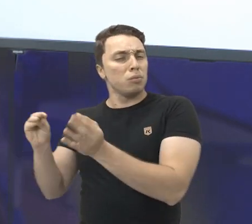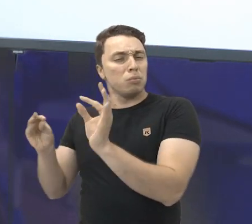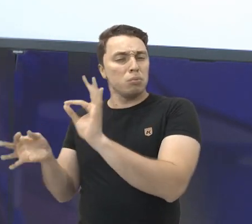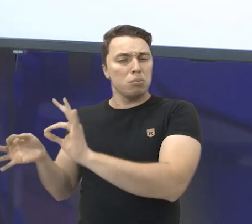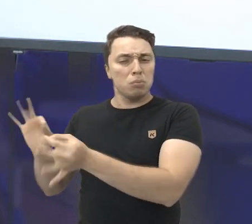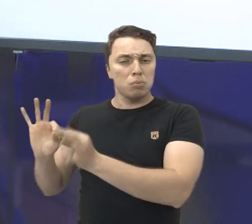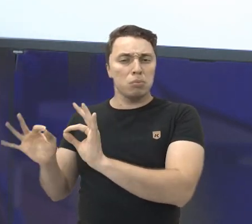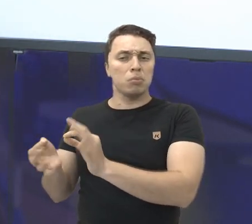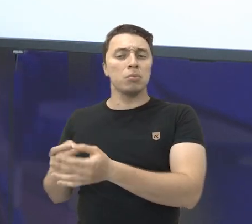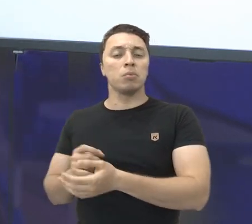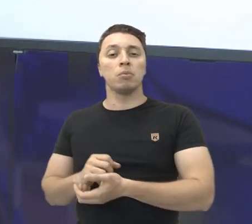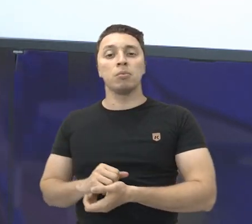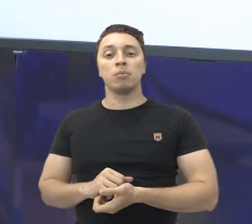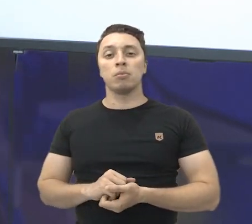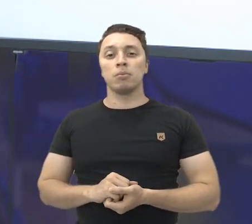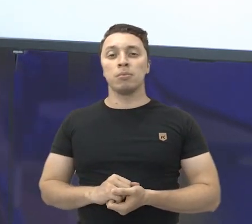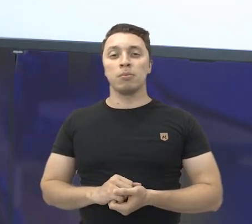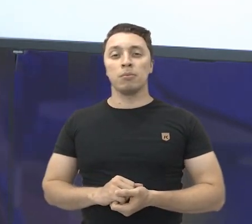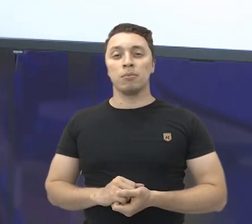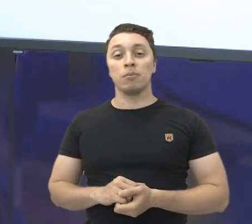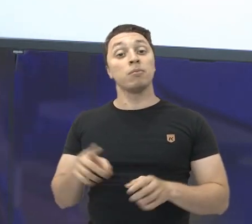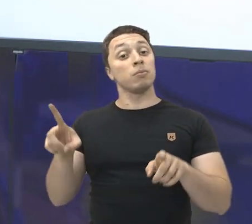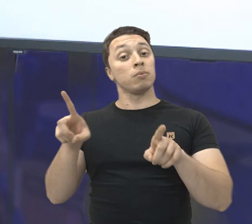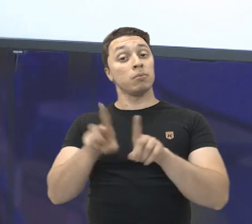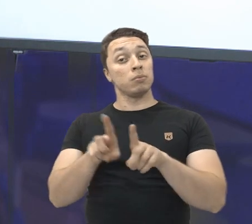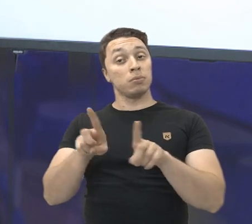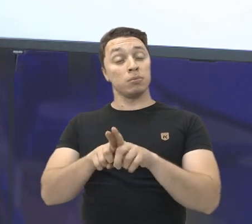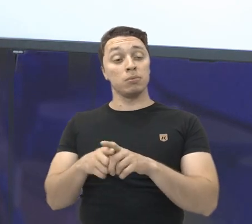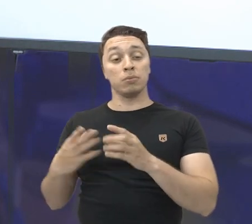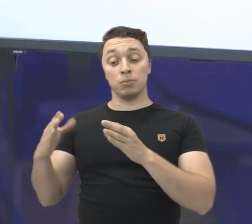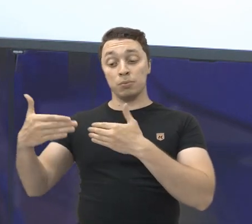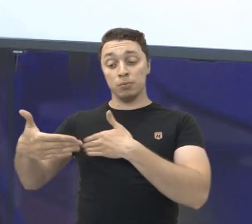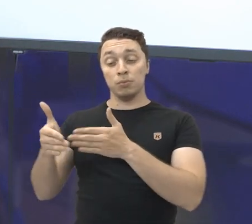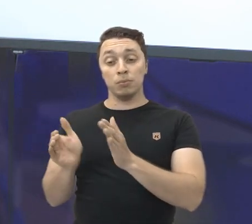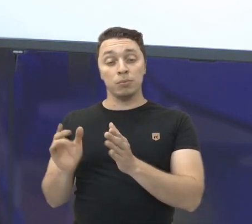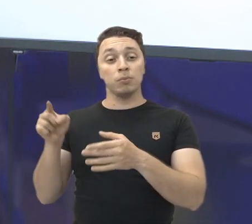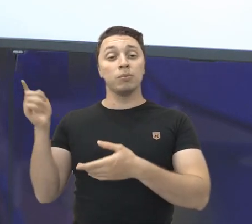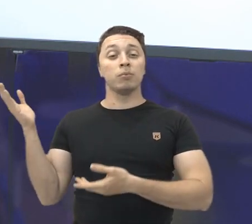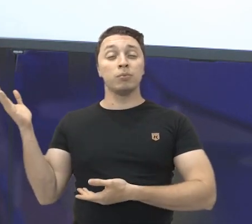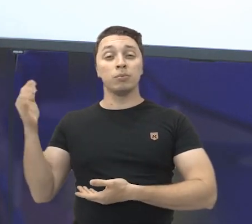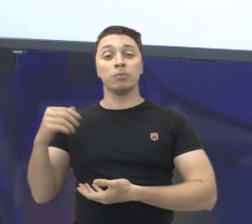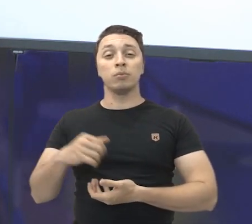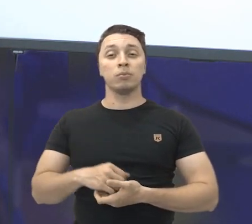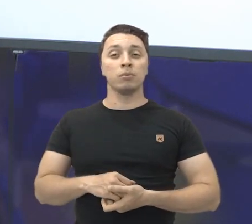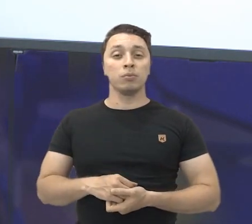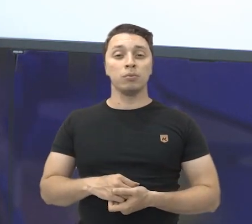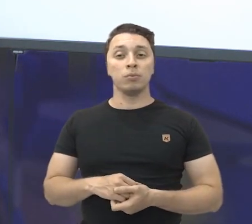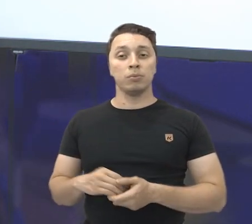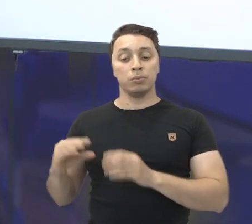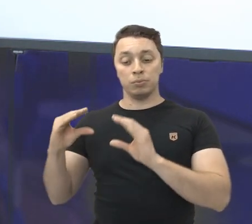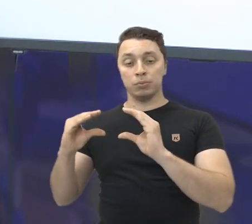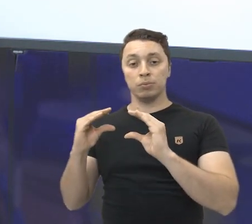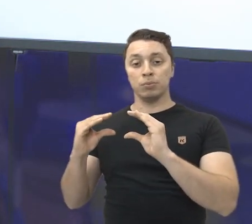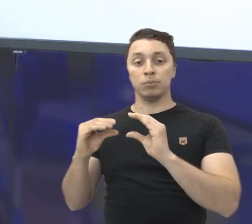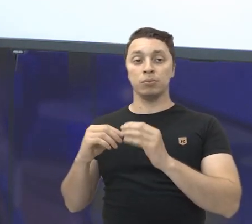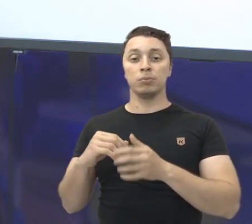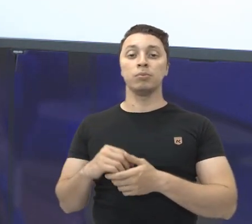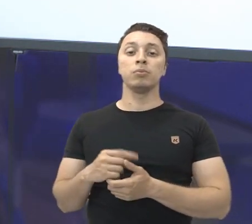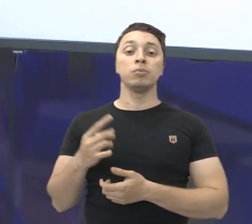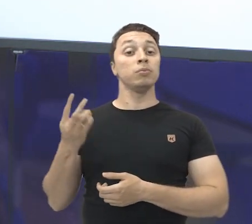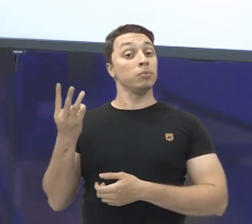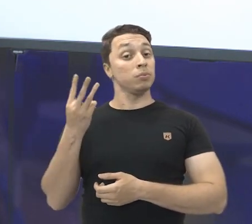geométrica espacial. Bem como também aqui essa caixinha. Veja. Ela tem as três dimensões.